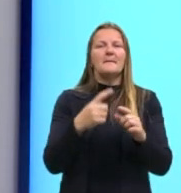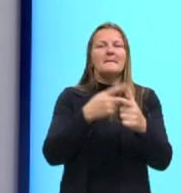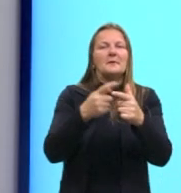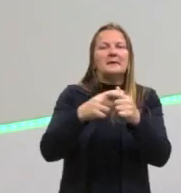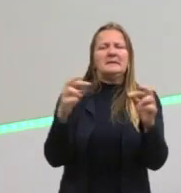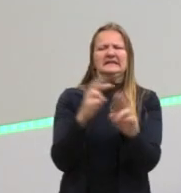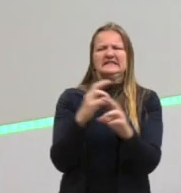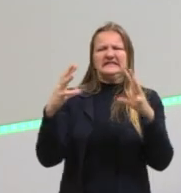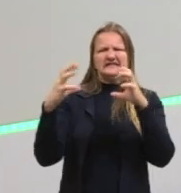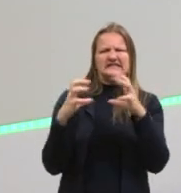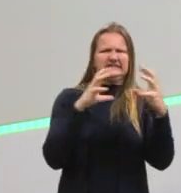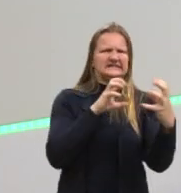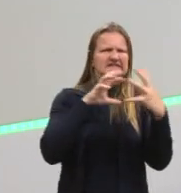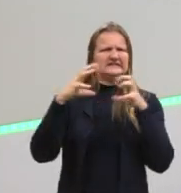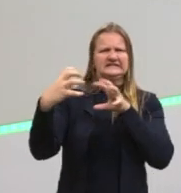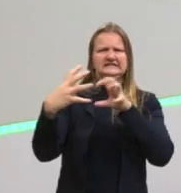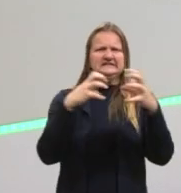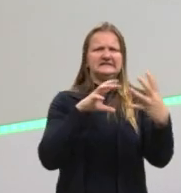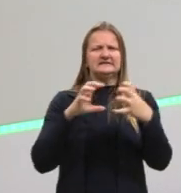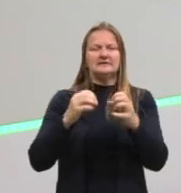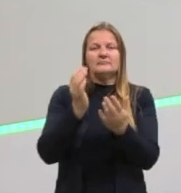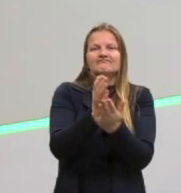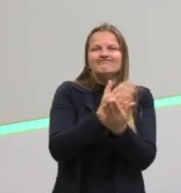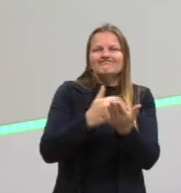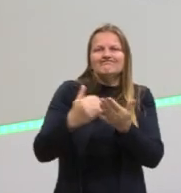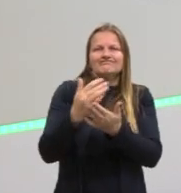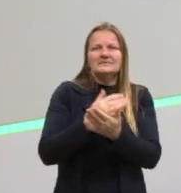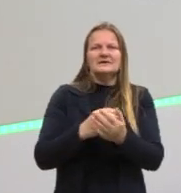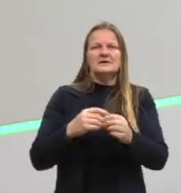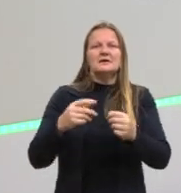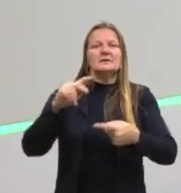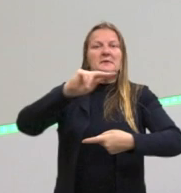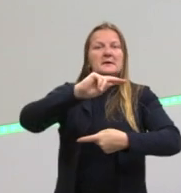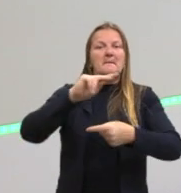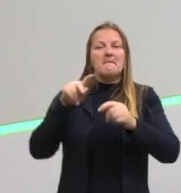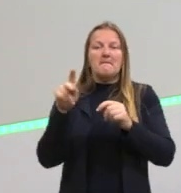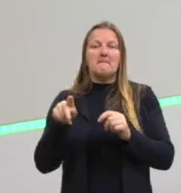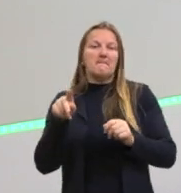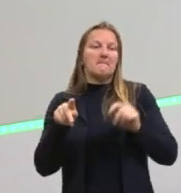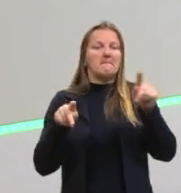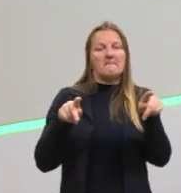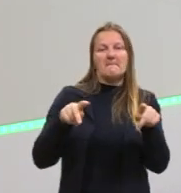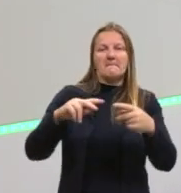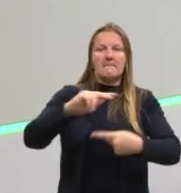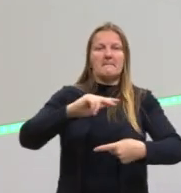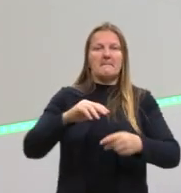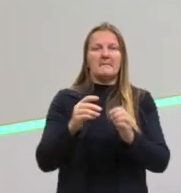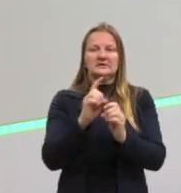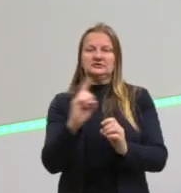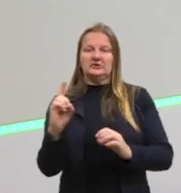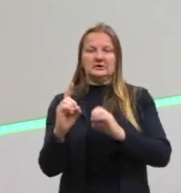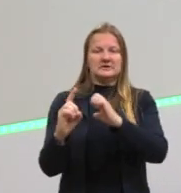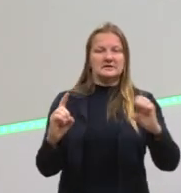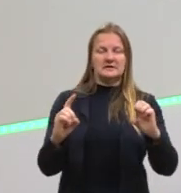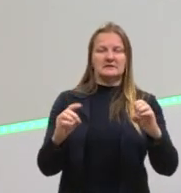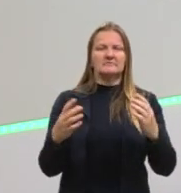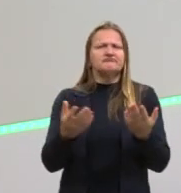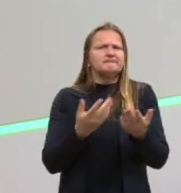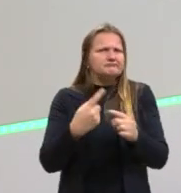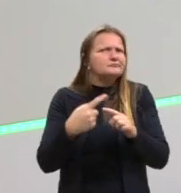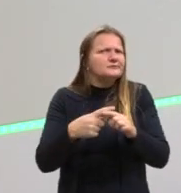mais discussões, essa segmentação, essa polarização. porque eu vejo o mundo a partir da minha